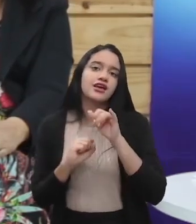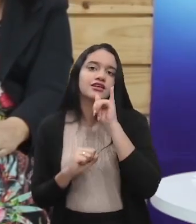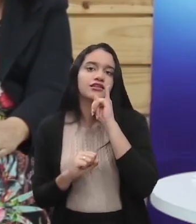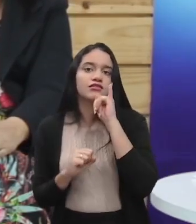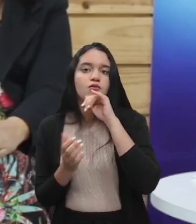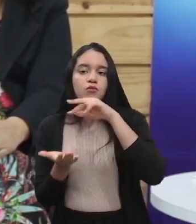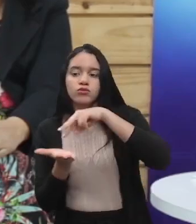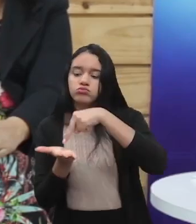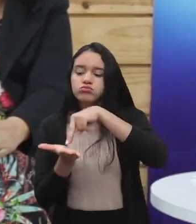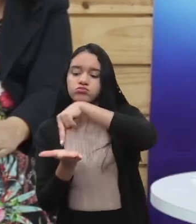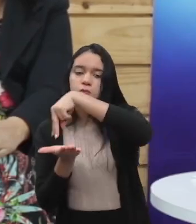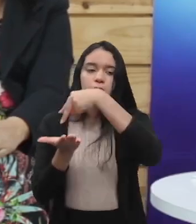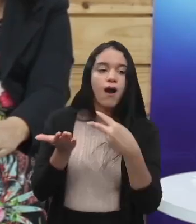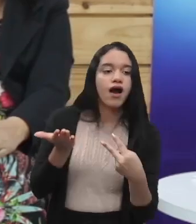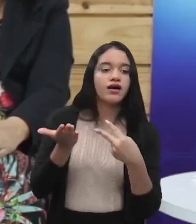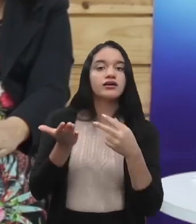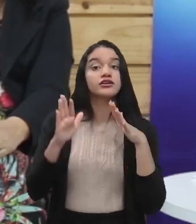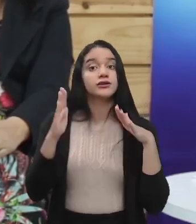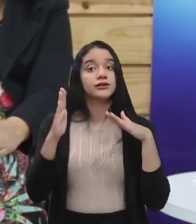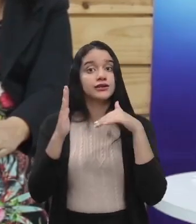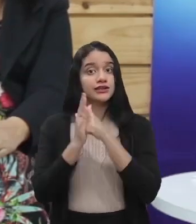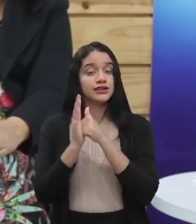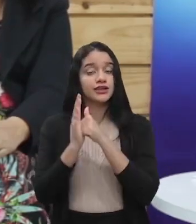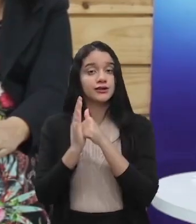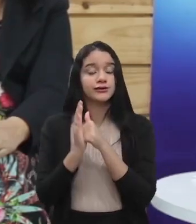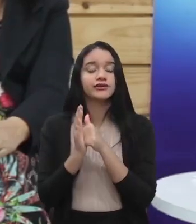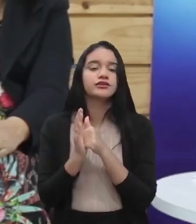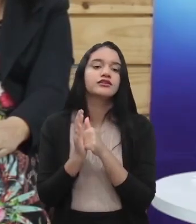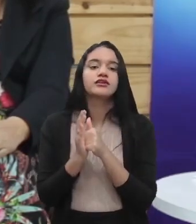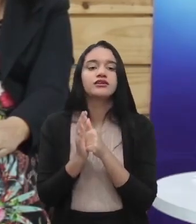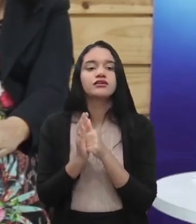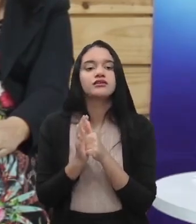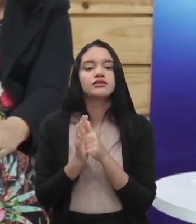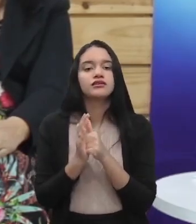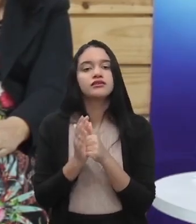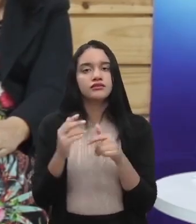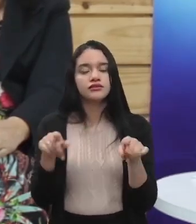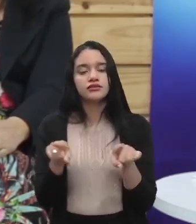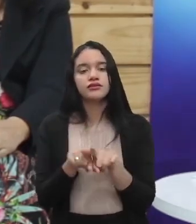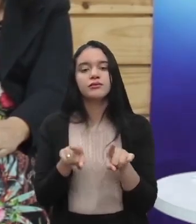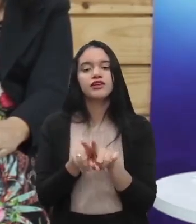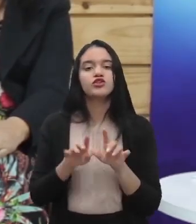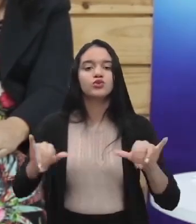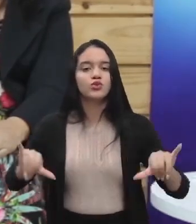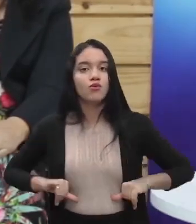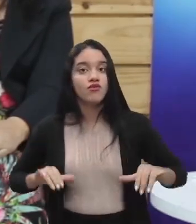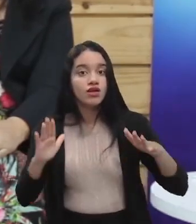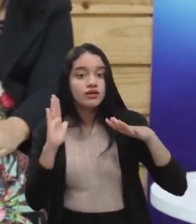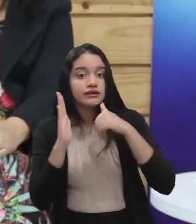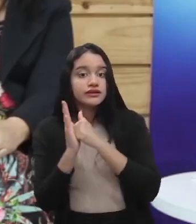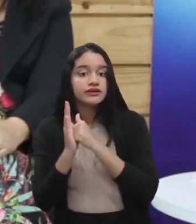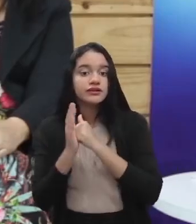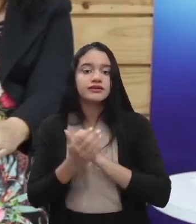ou venha acontecer algum acidente ou uma possível queda, ele não venha sofrer um acidente.